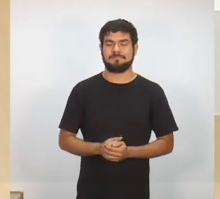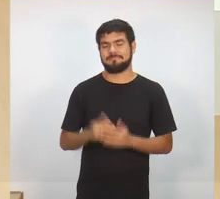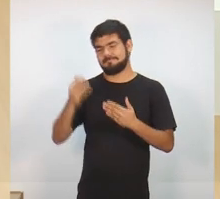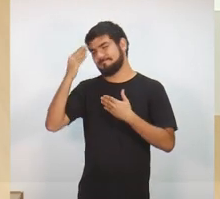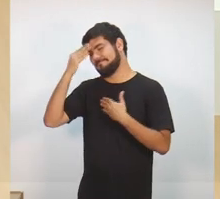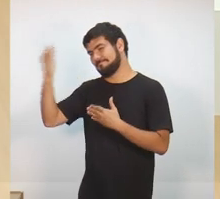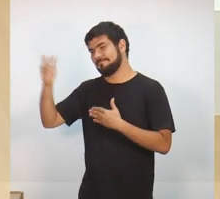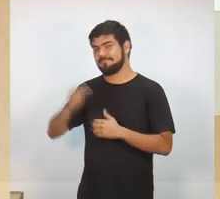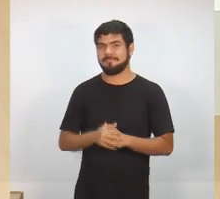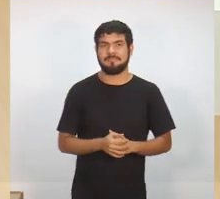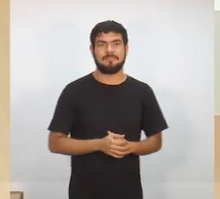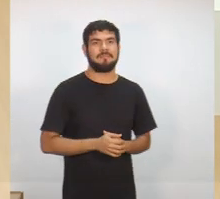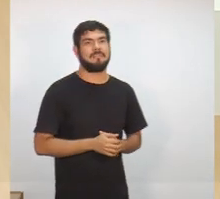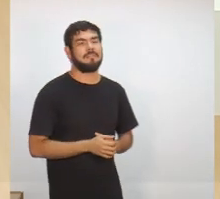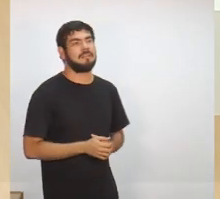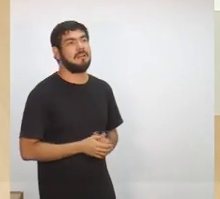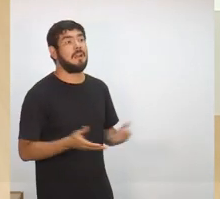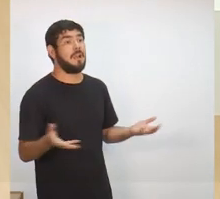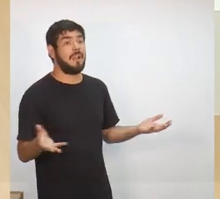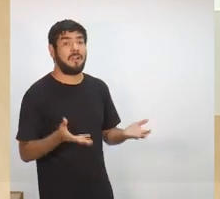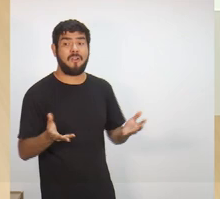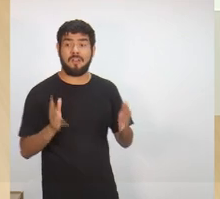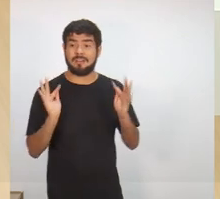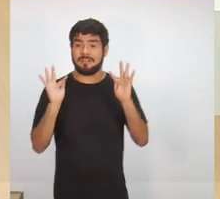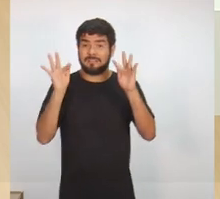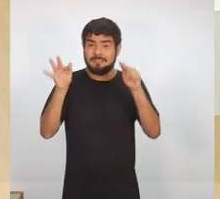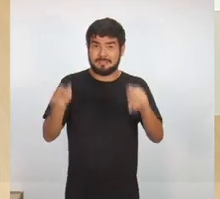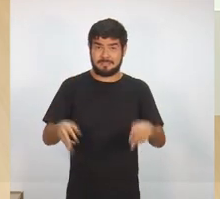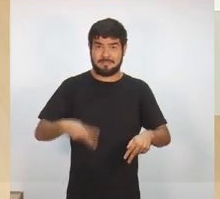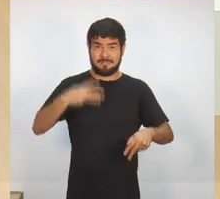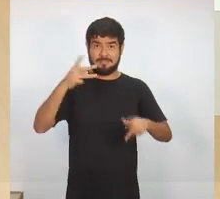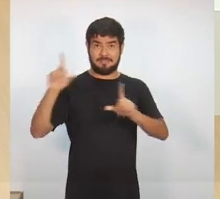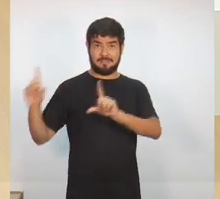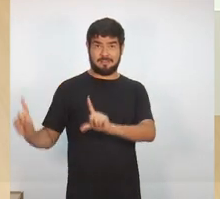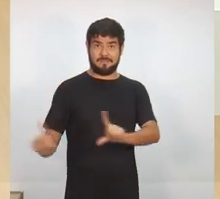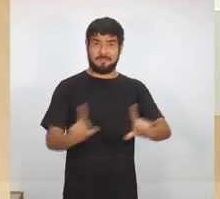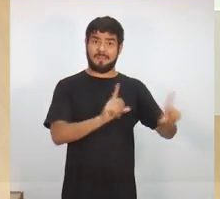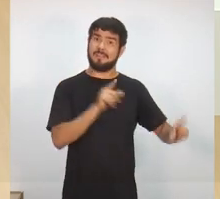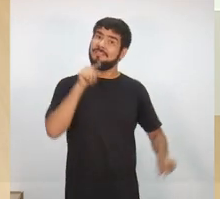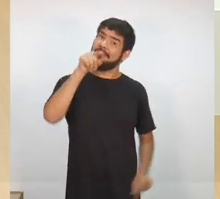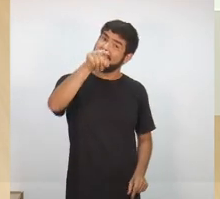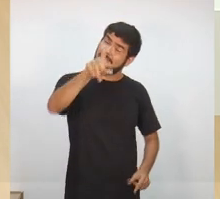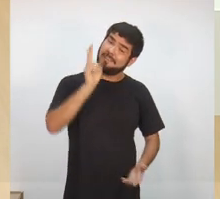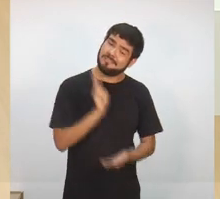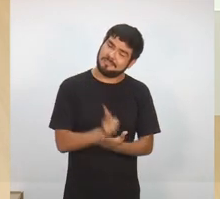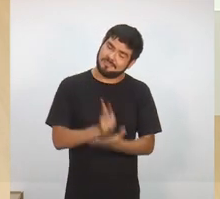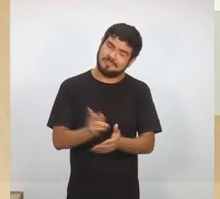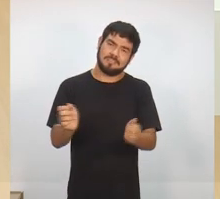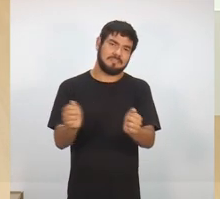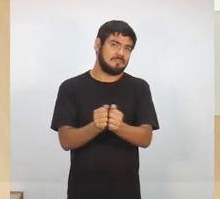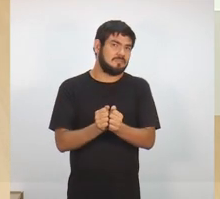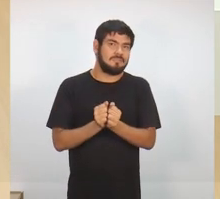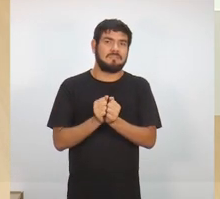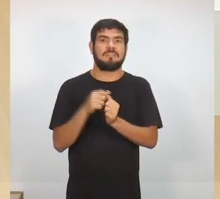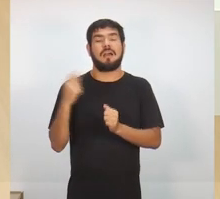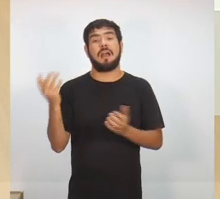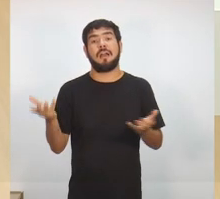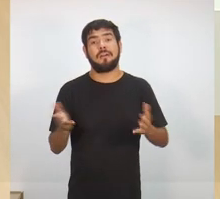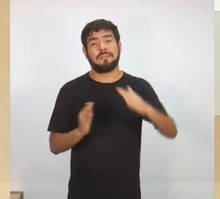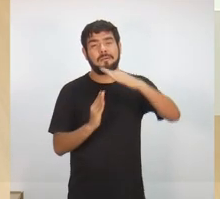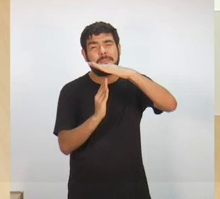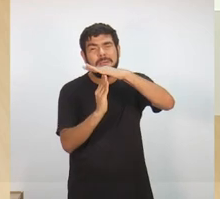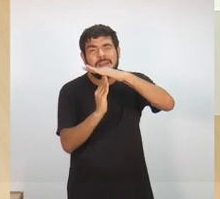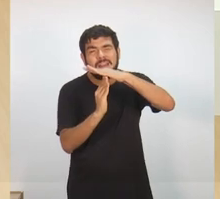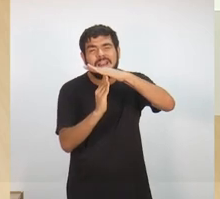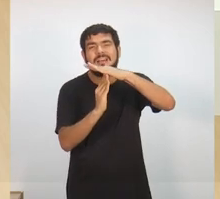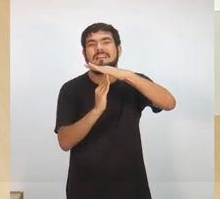Obrigada, candidato. Nesse momento a gente vai encerrando mais esse bloco e você que está aí do outro lado continua conosco. Os candidatos vão fazer uma pequena pausa para que